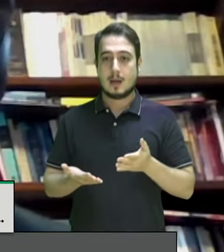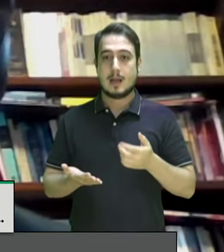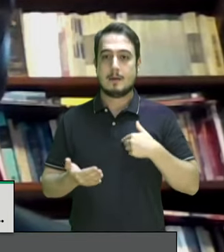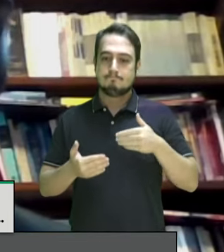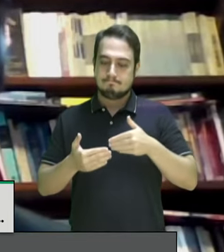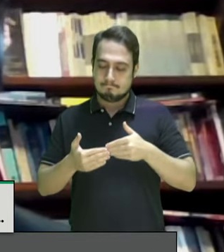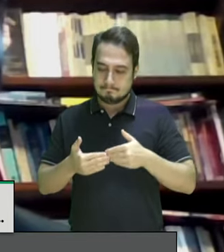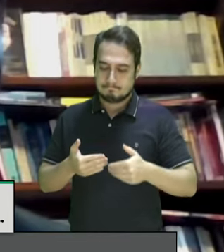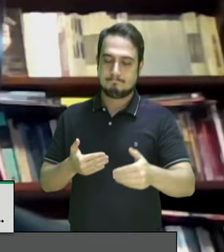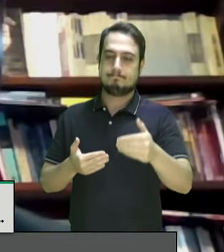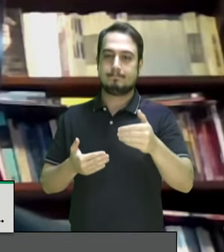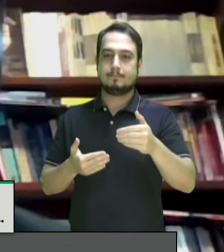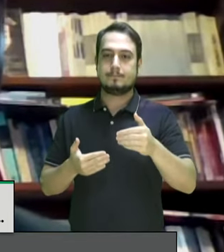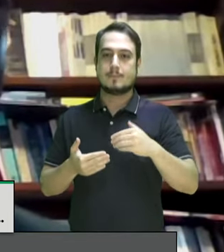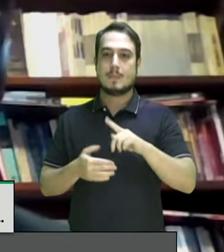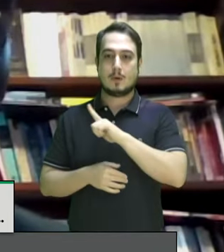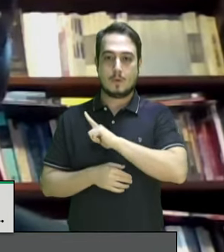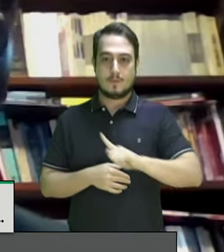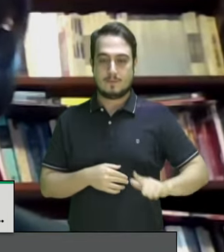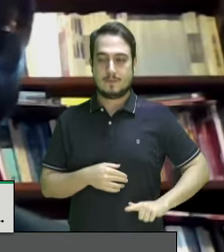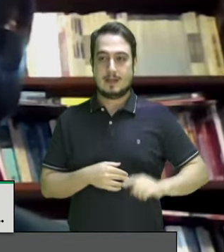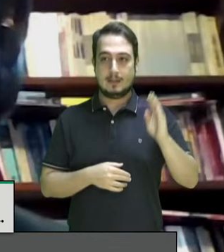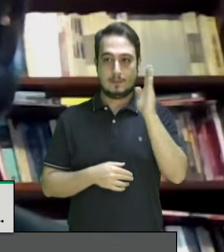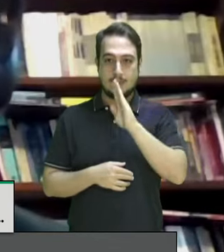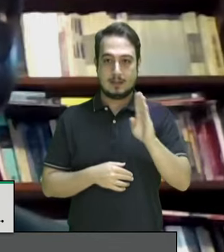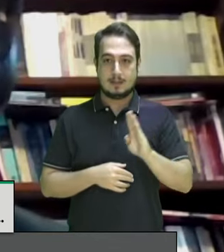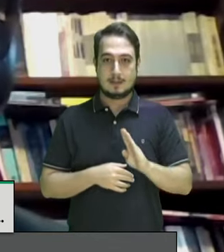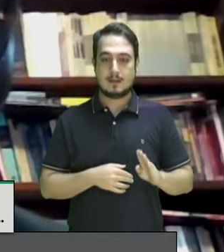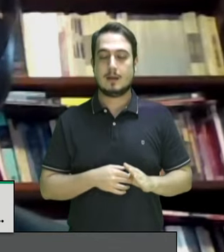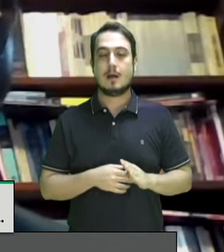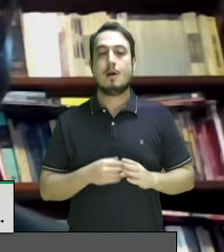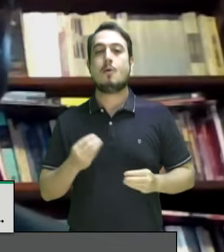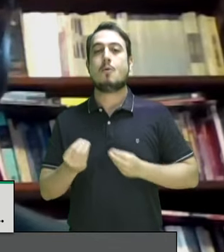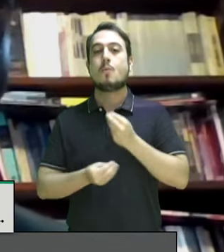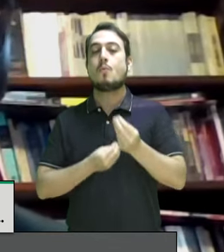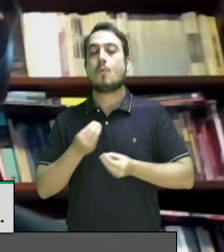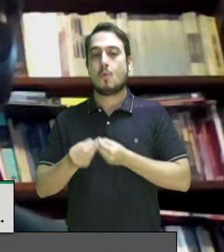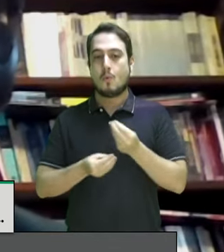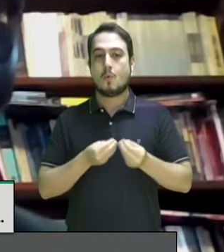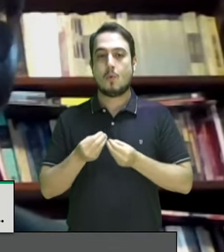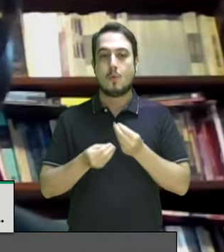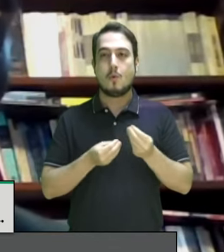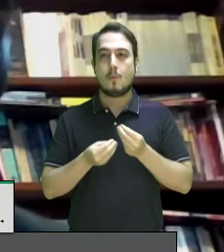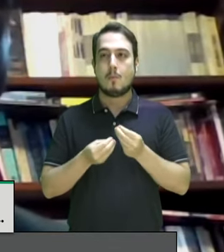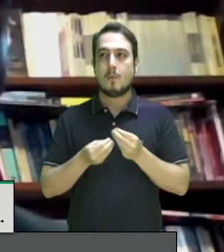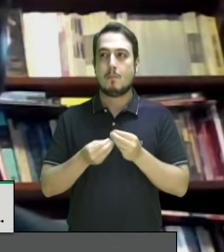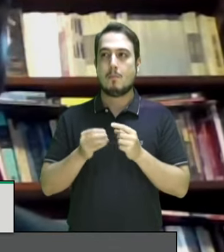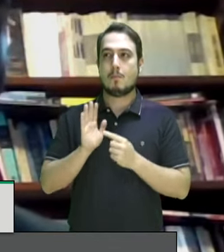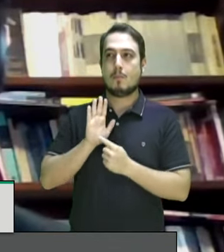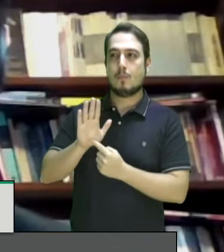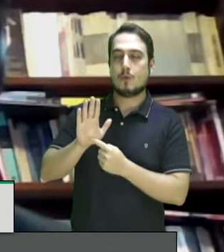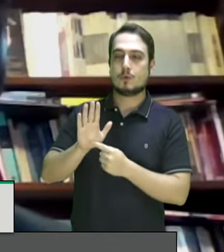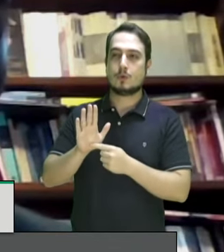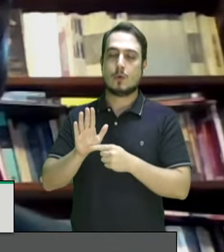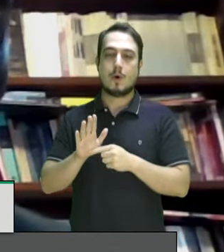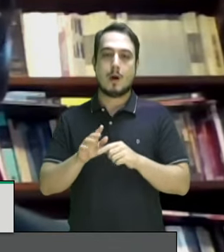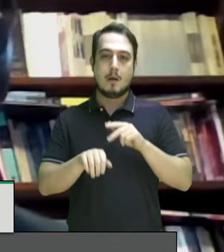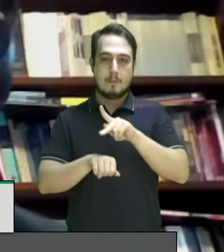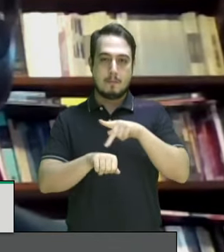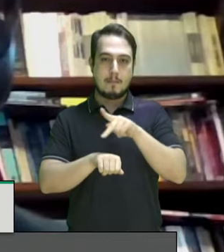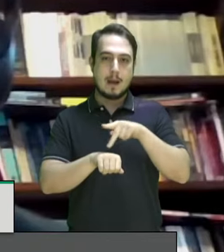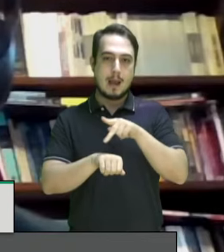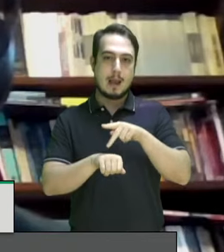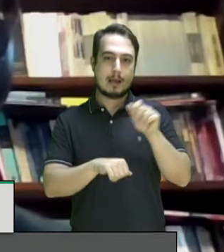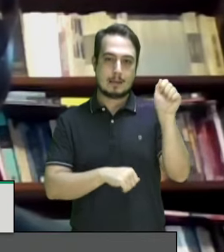seguidos pelo governo brasileiro e como colocado pela Argentina inclusive perante a corte o primeiro